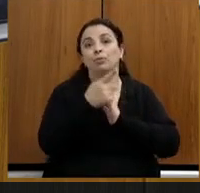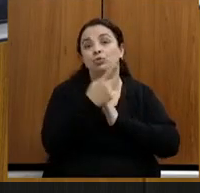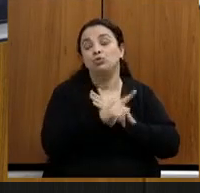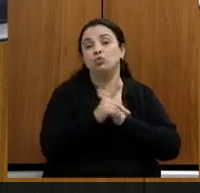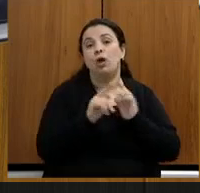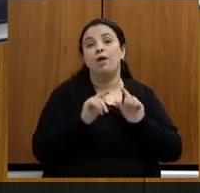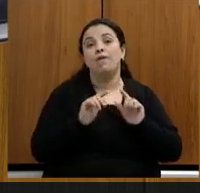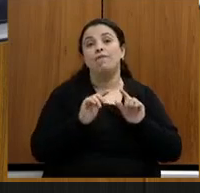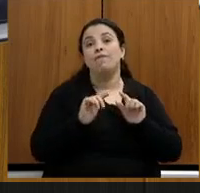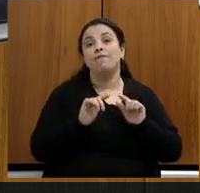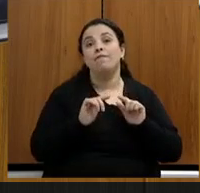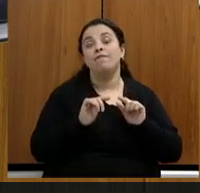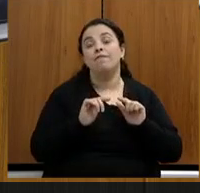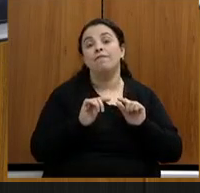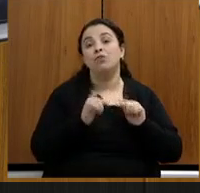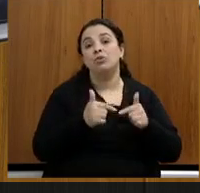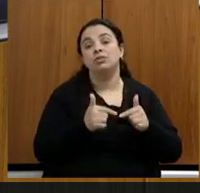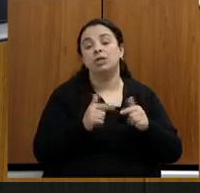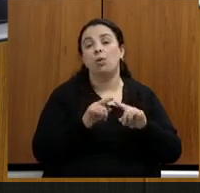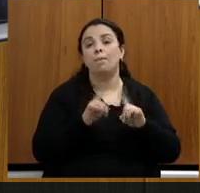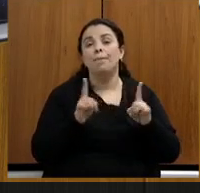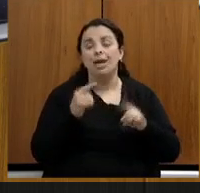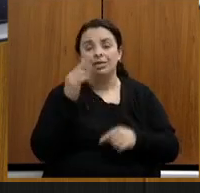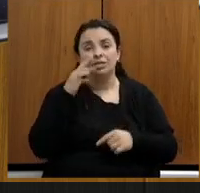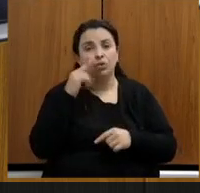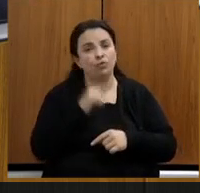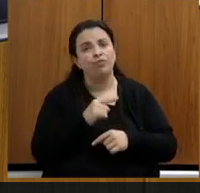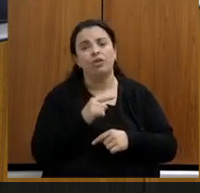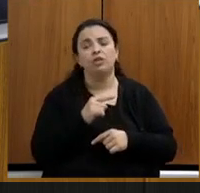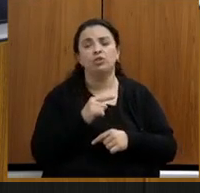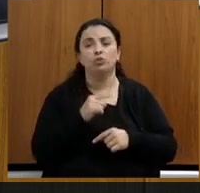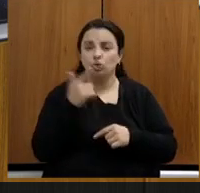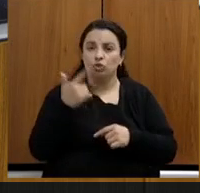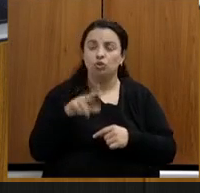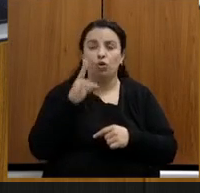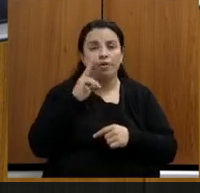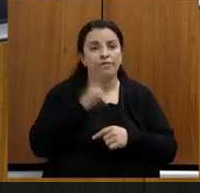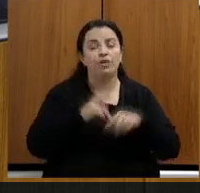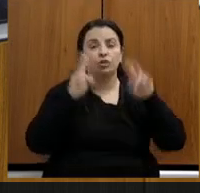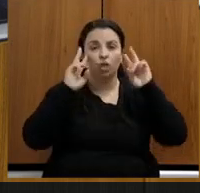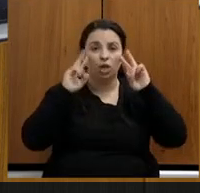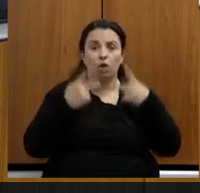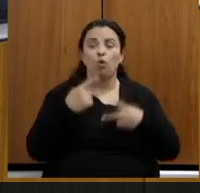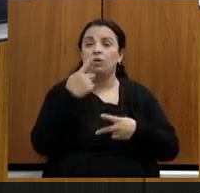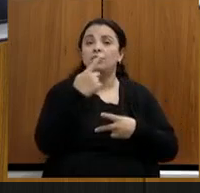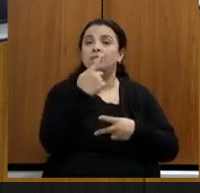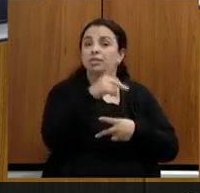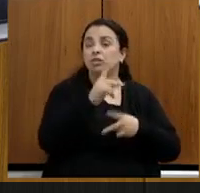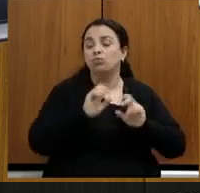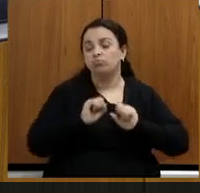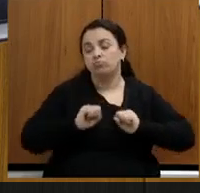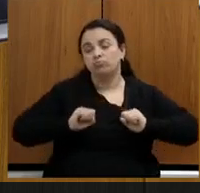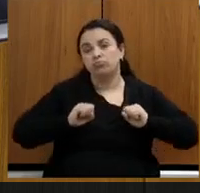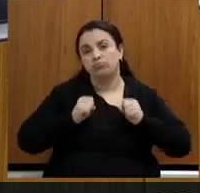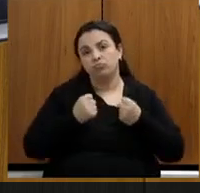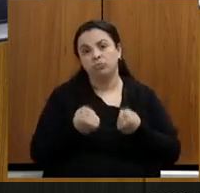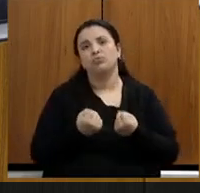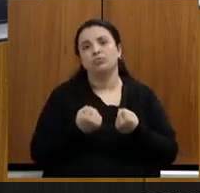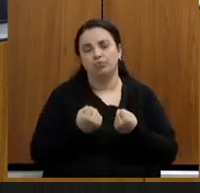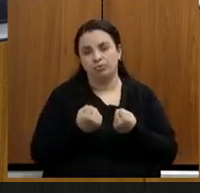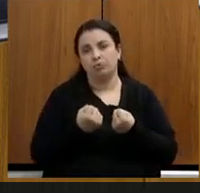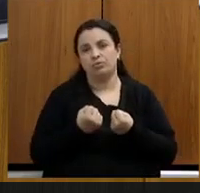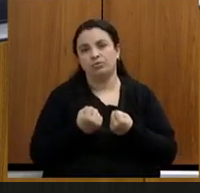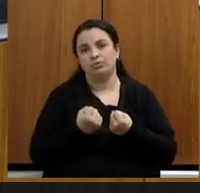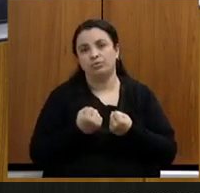dizer que eu tenho visto e mais uma vez reconhecido esse esforço em uma das